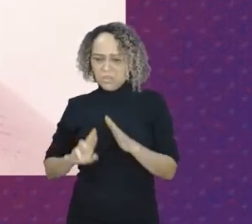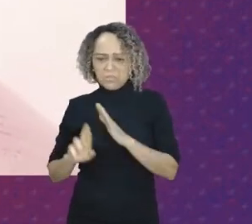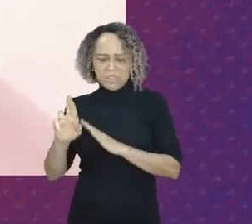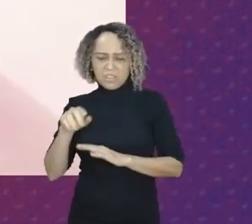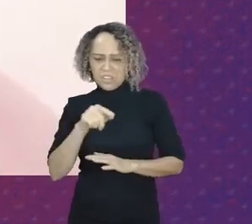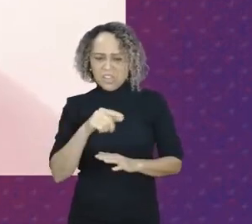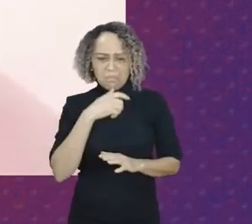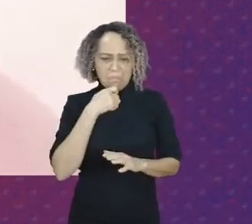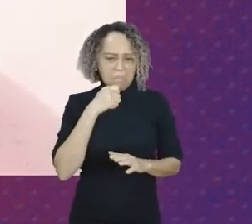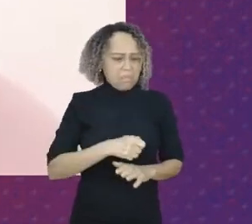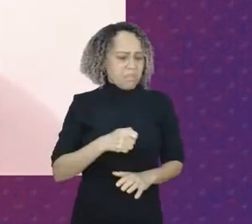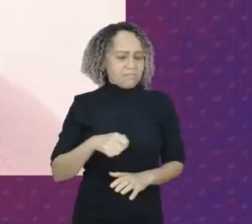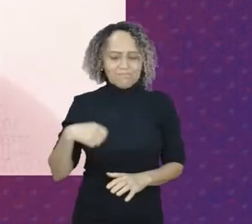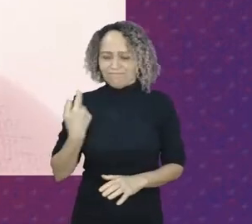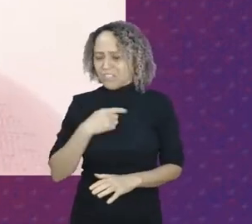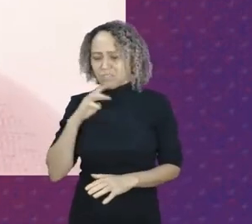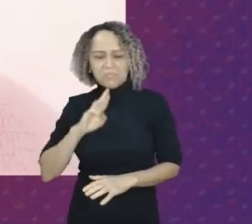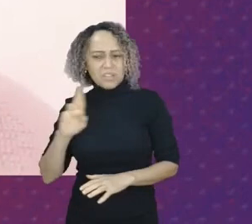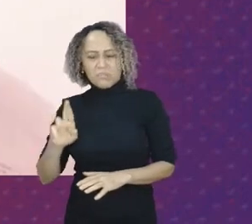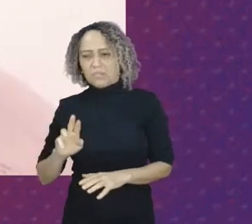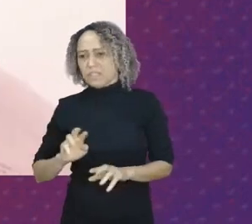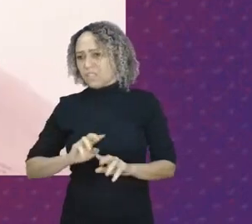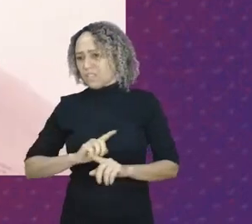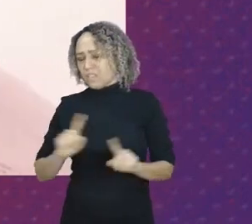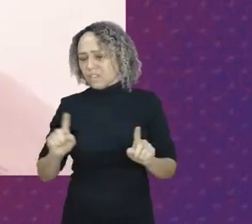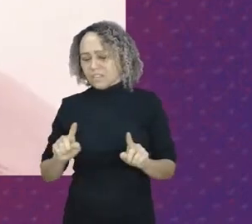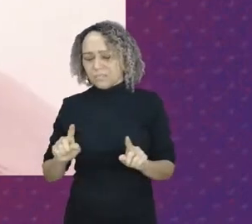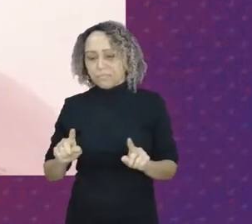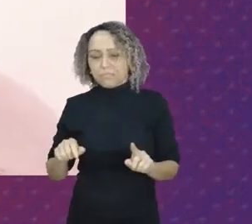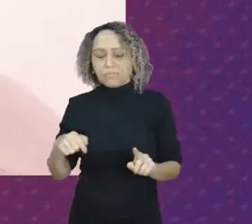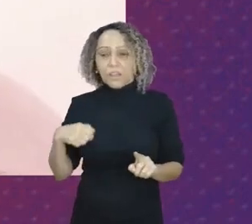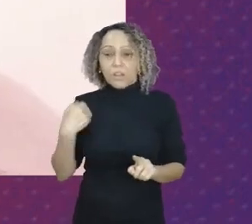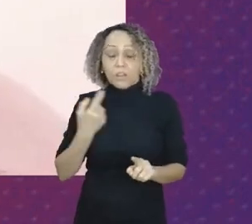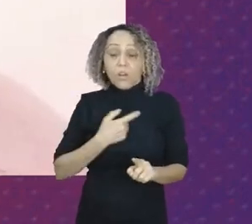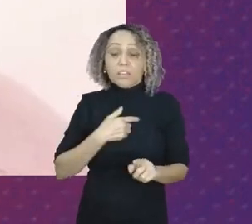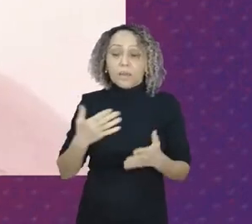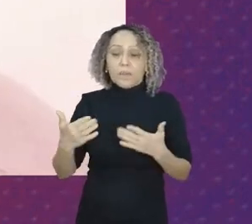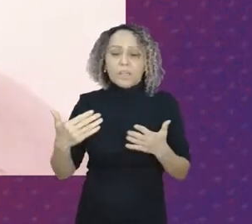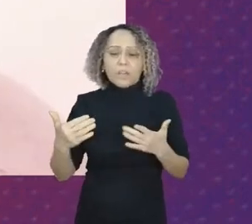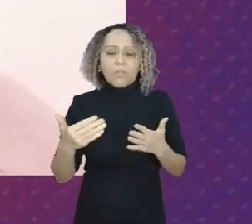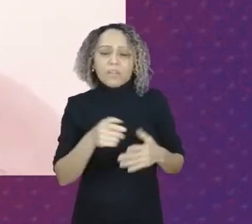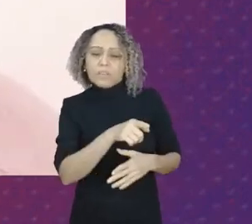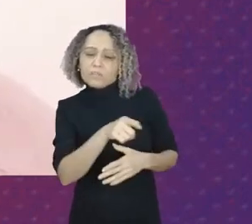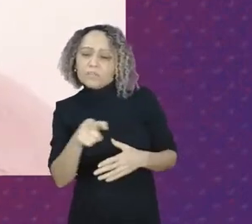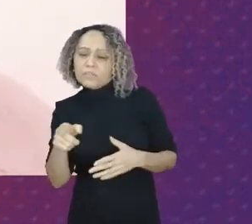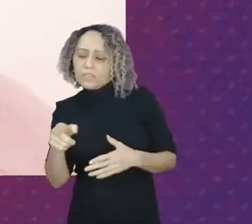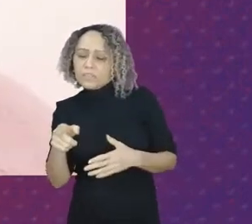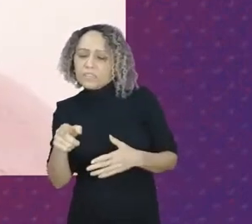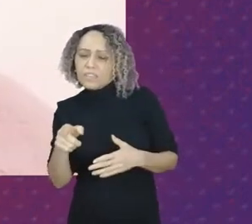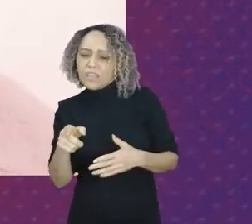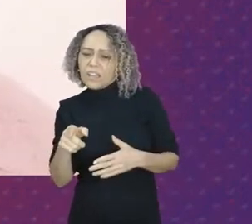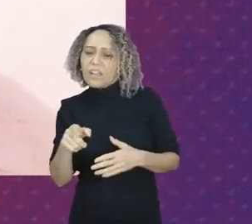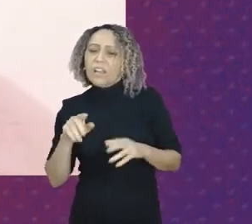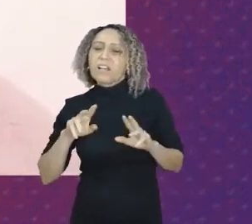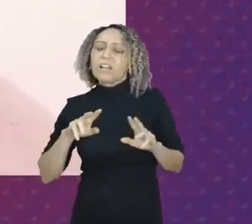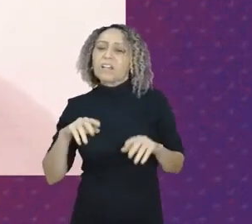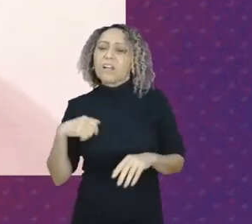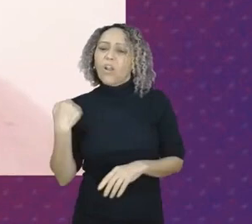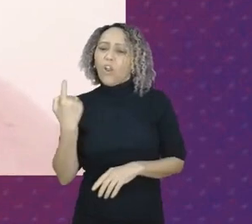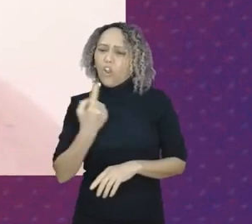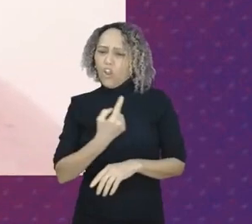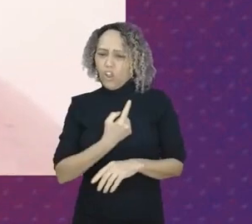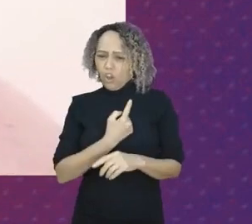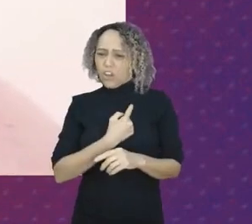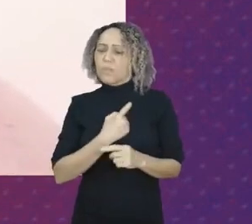estamos aqui conversando com você quando eu digo nós é porque eu não me sinto